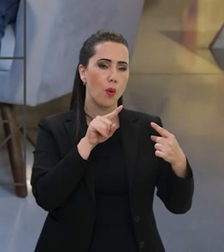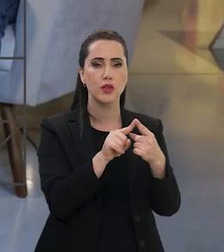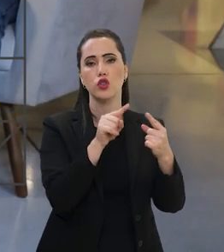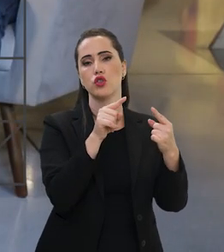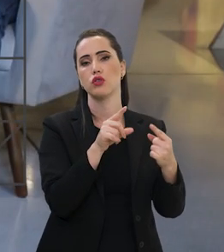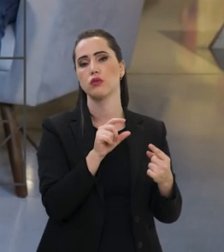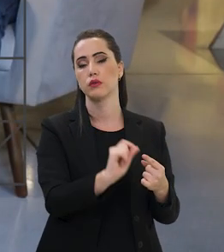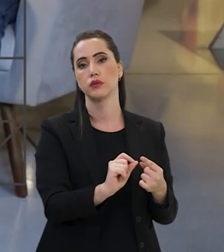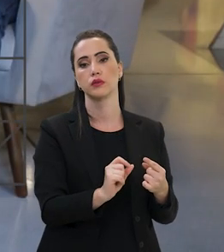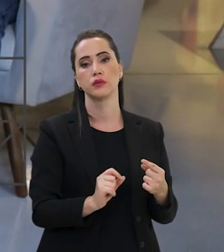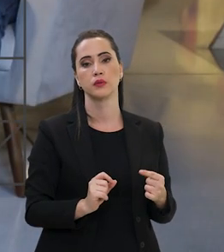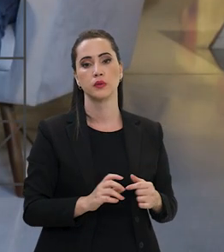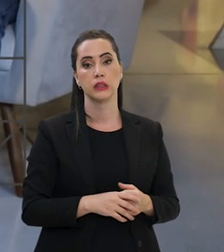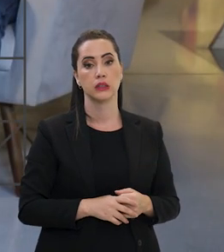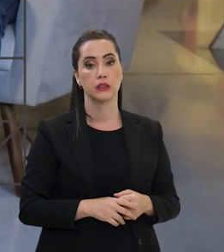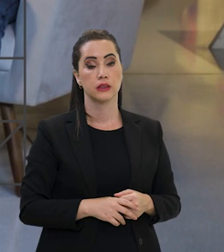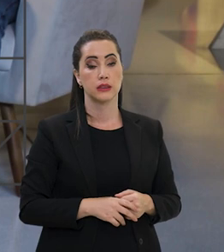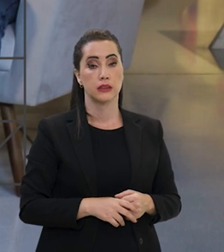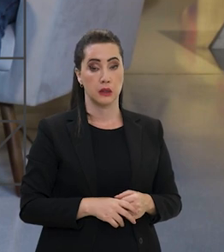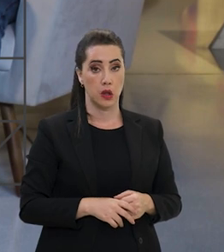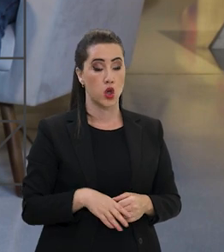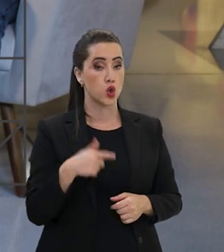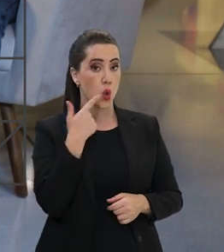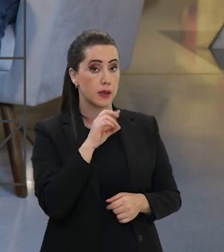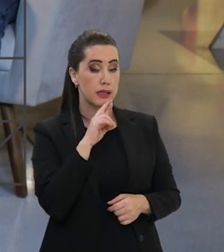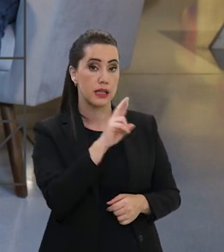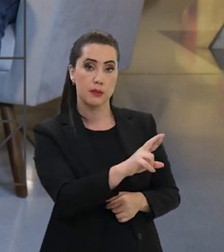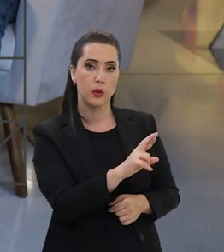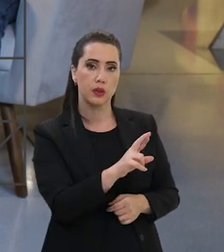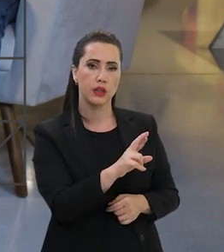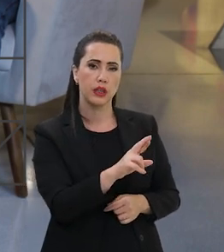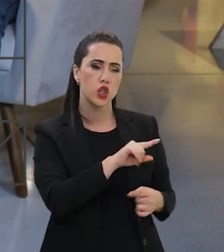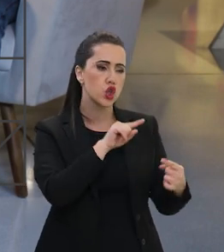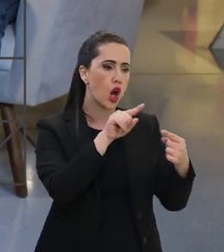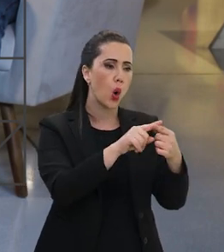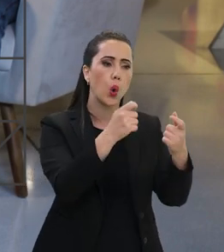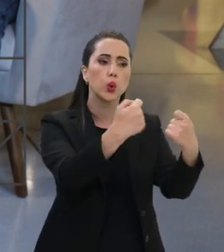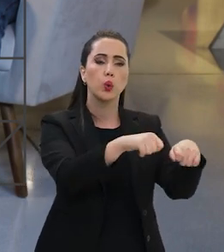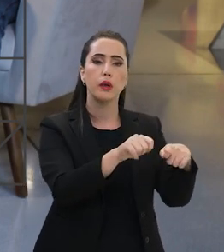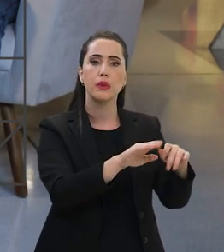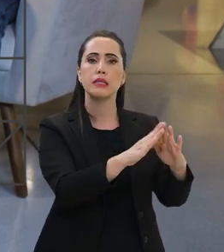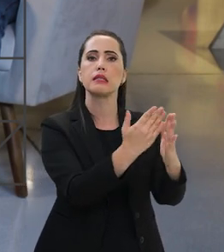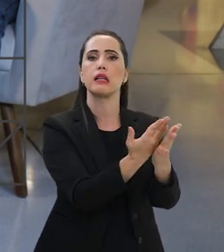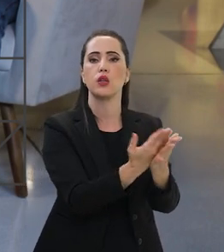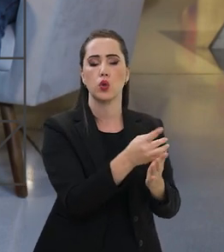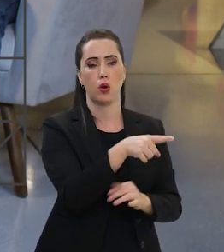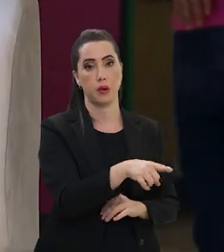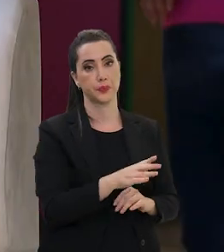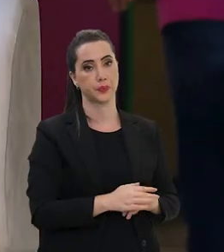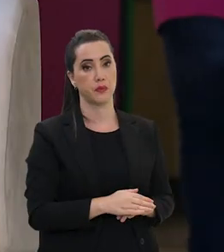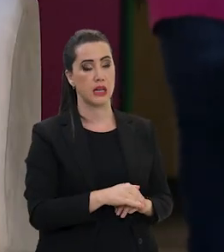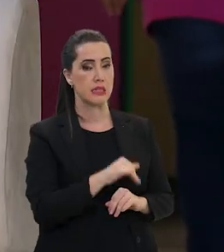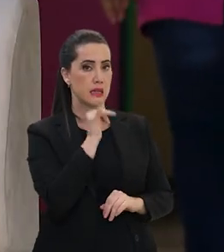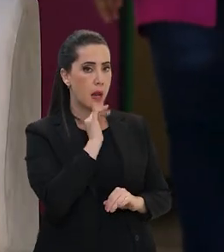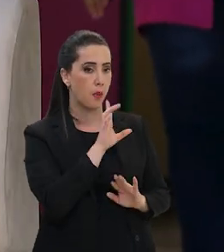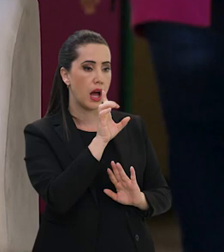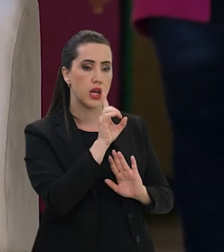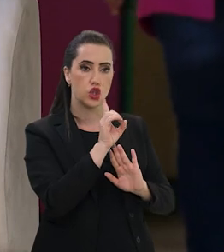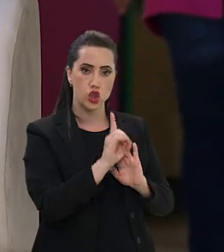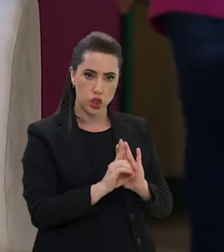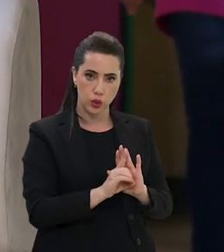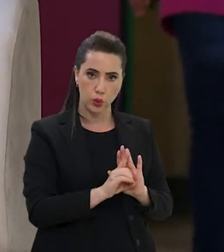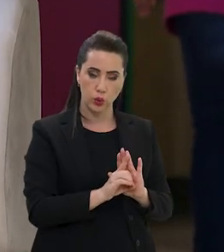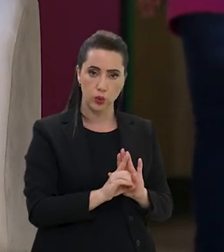atender as necessidades de acordo com a peculiaridade da escolinha. A diretora, enfim,